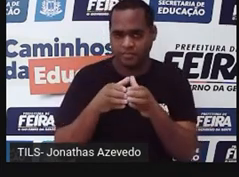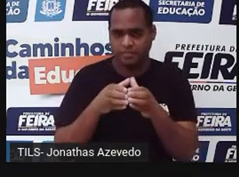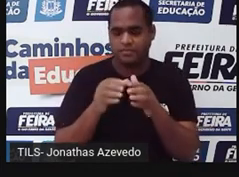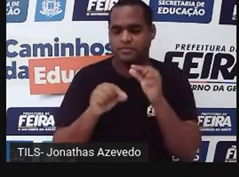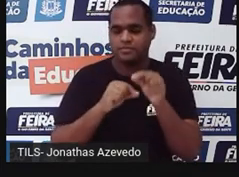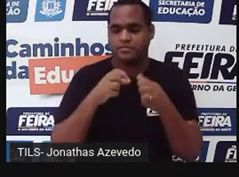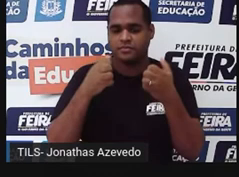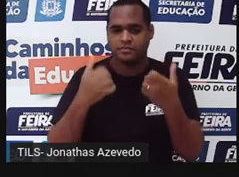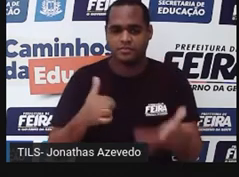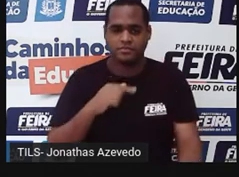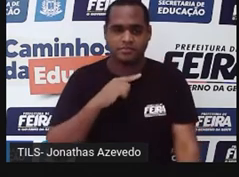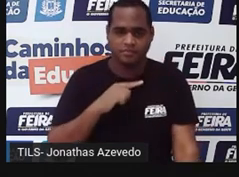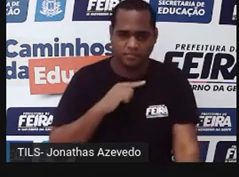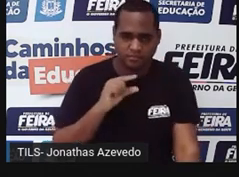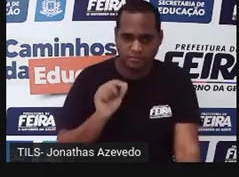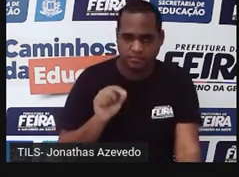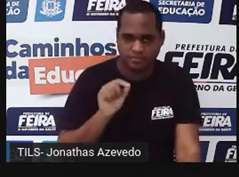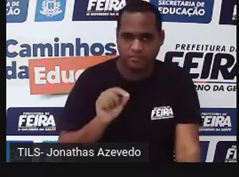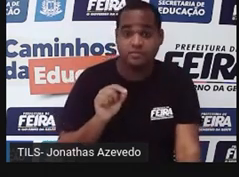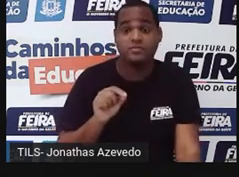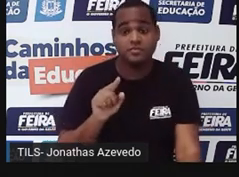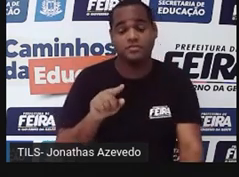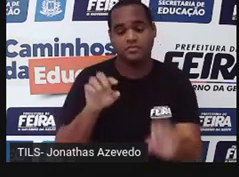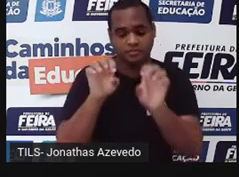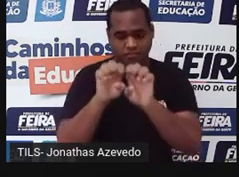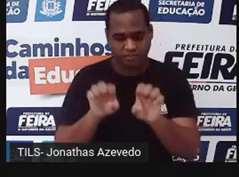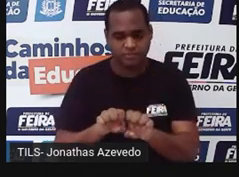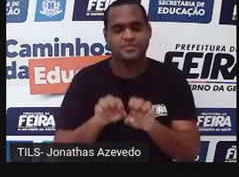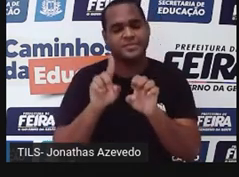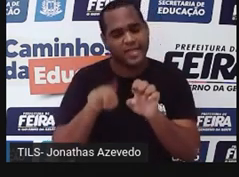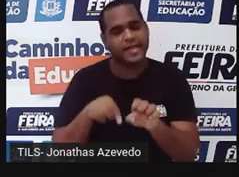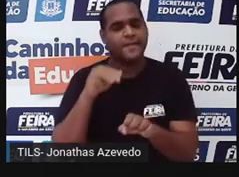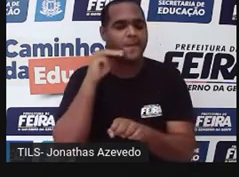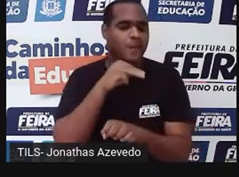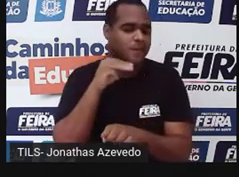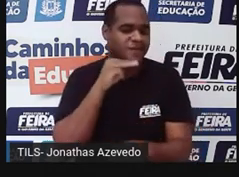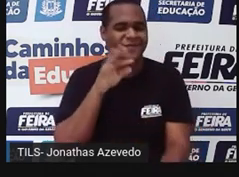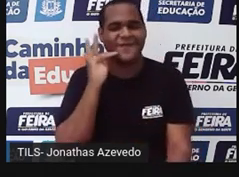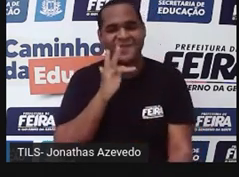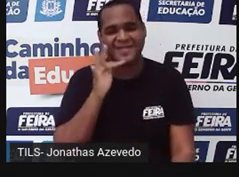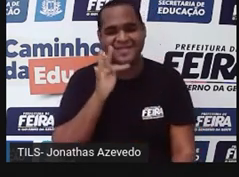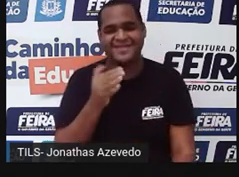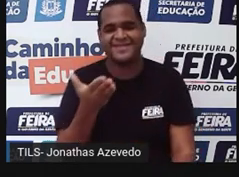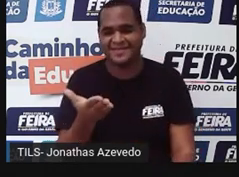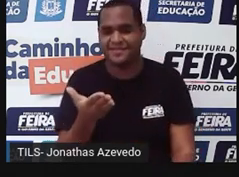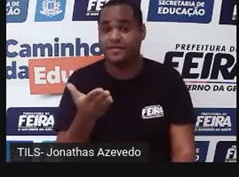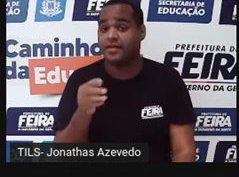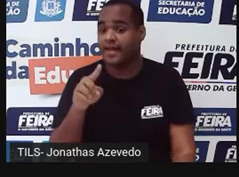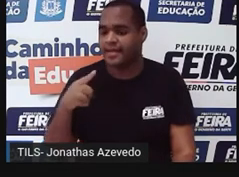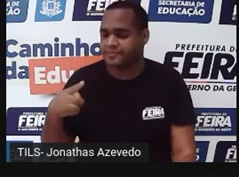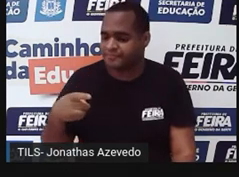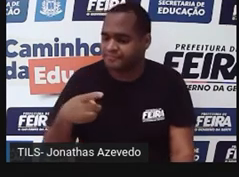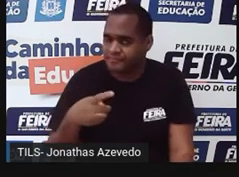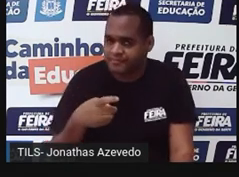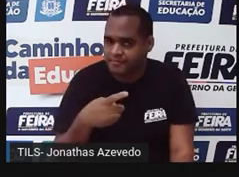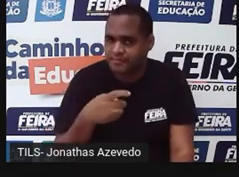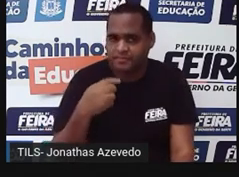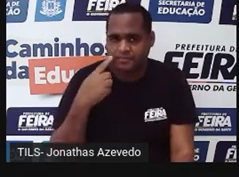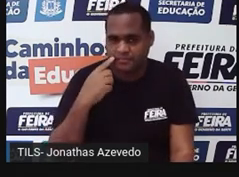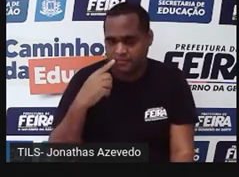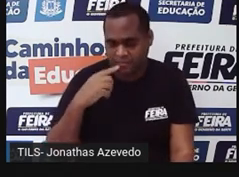hermafroditas. As duas têm estrutura reprodutiva masculina e feminina. E essa minhoca aqui está colocando os